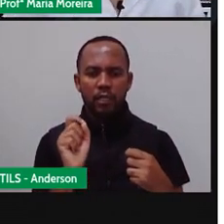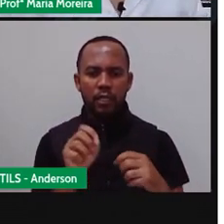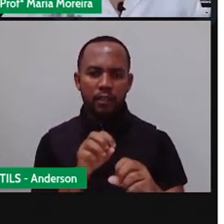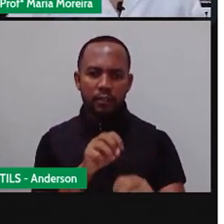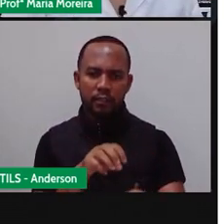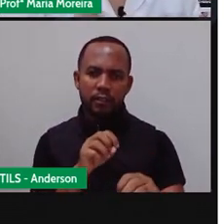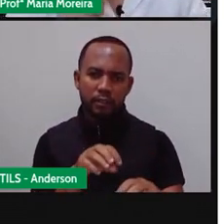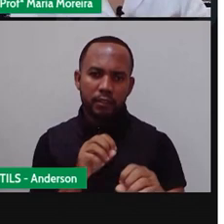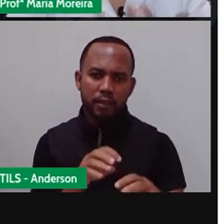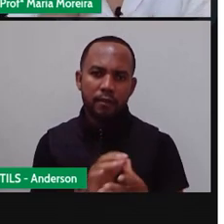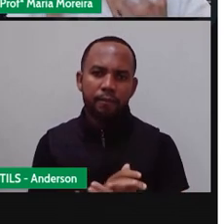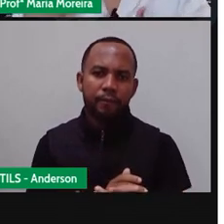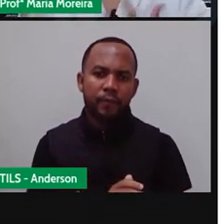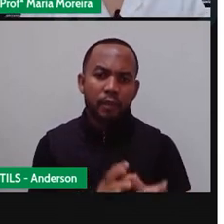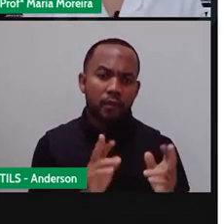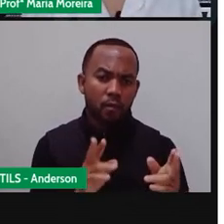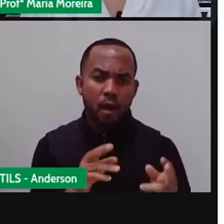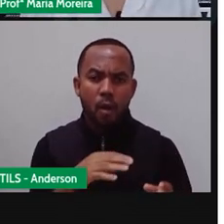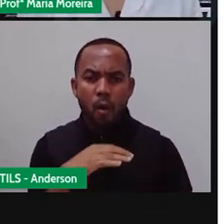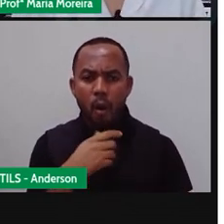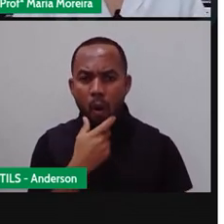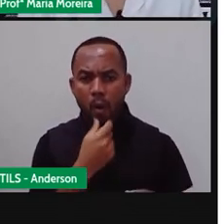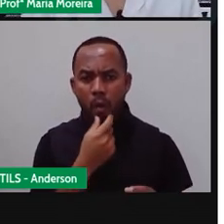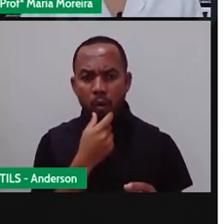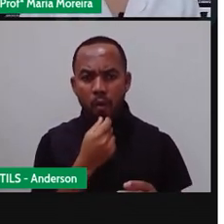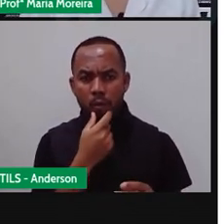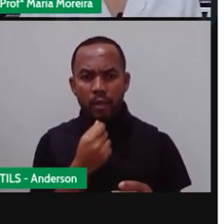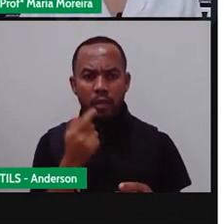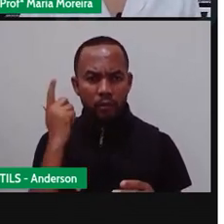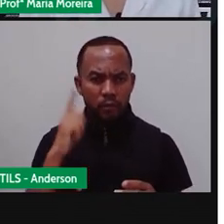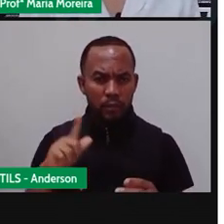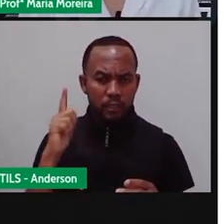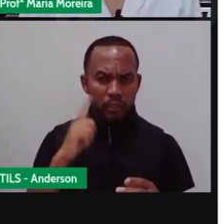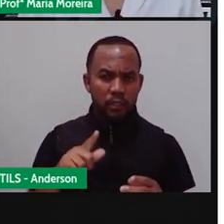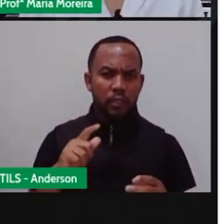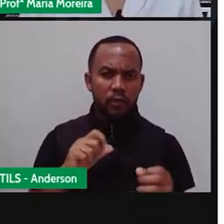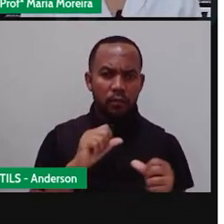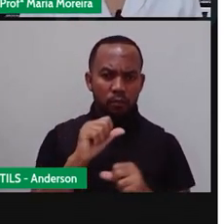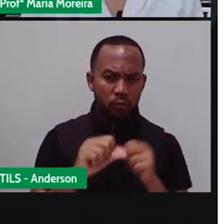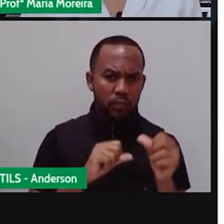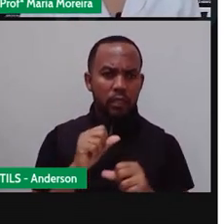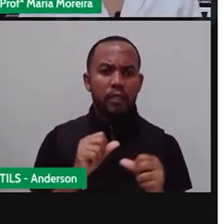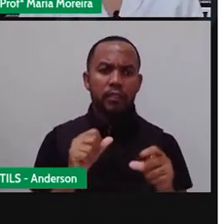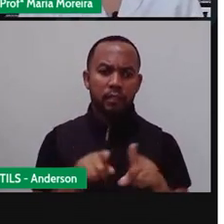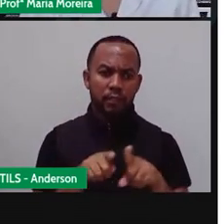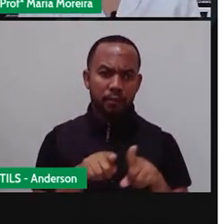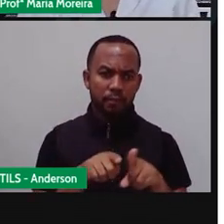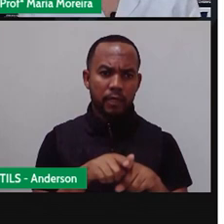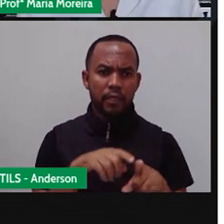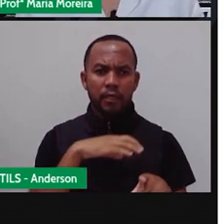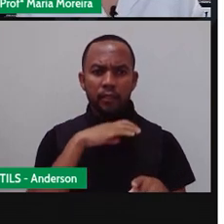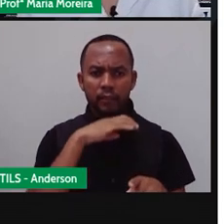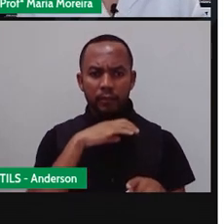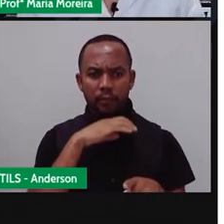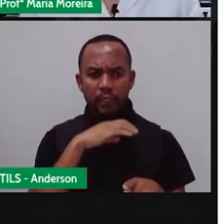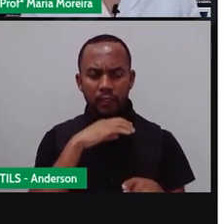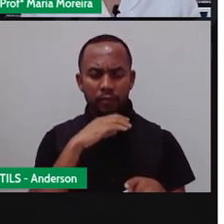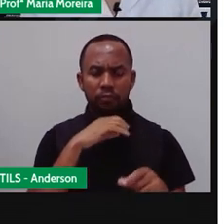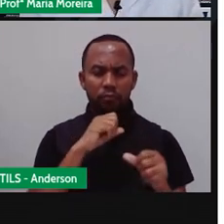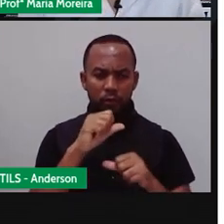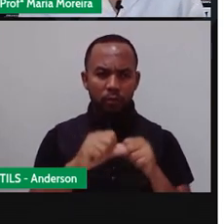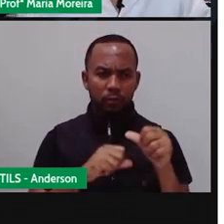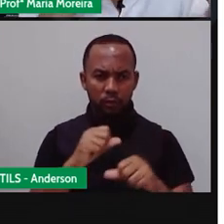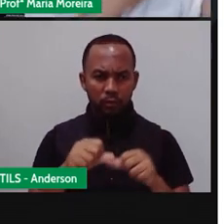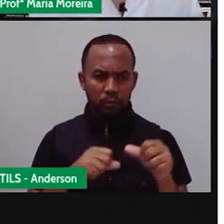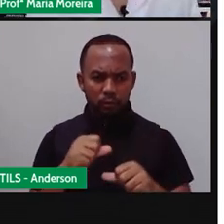mesma forma que o homem, ele foi se adaptando, né, às modificações do planeta com o passar do tempo, os animais também se modificaram